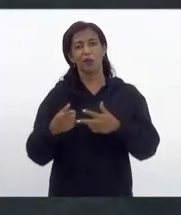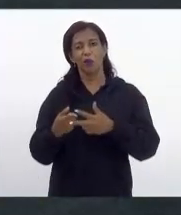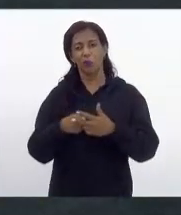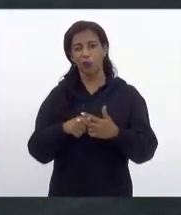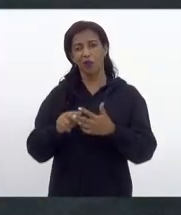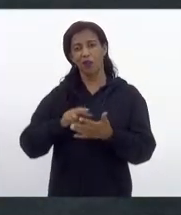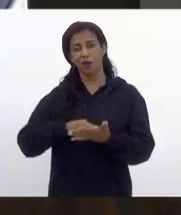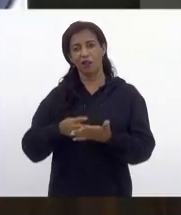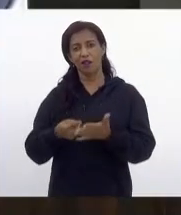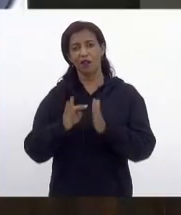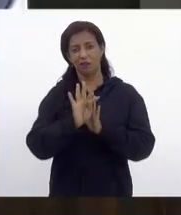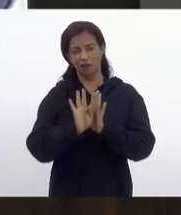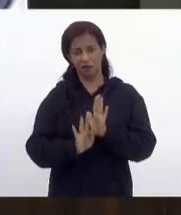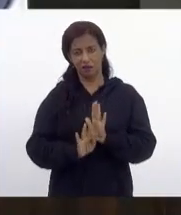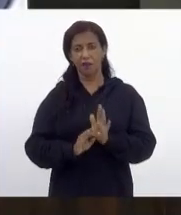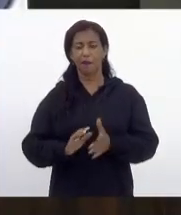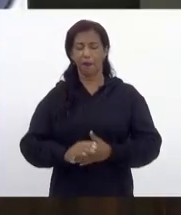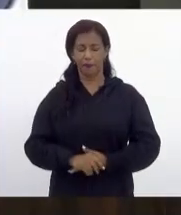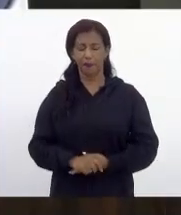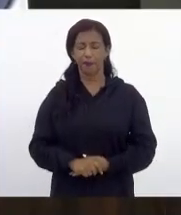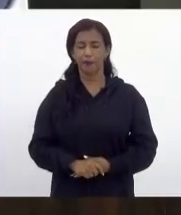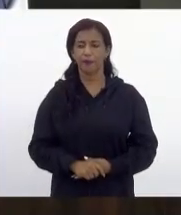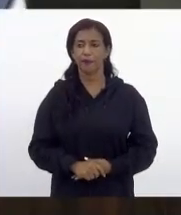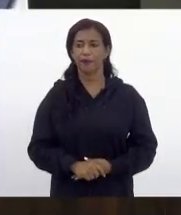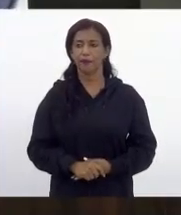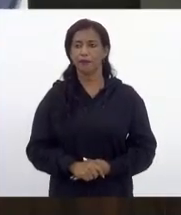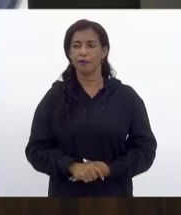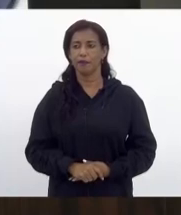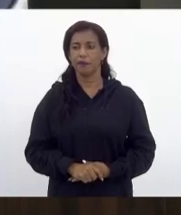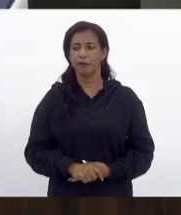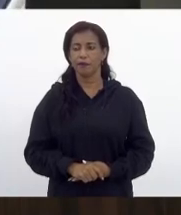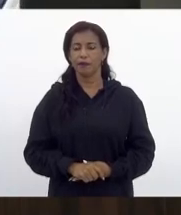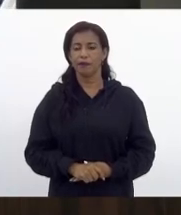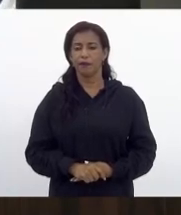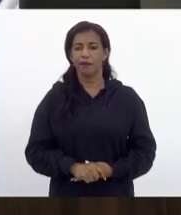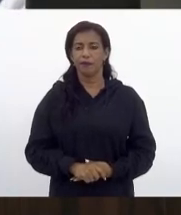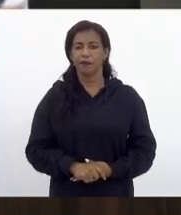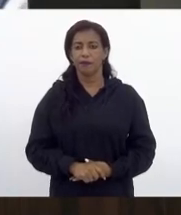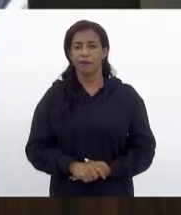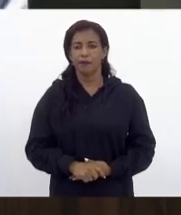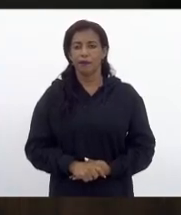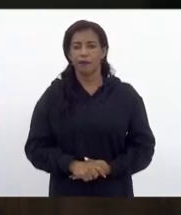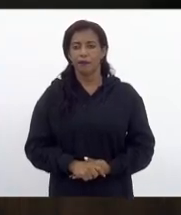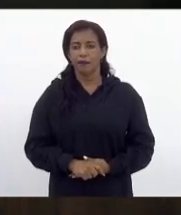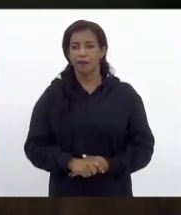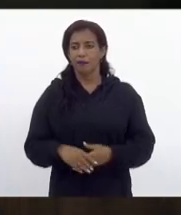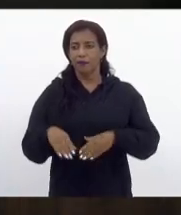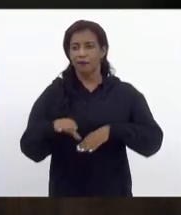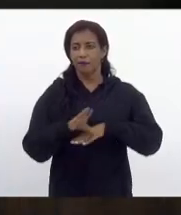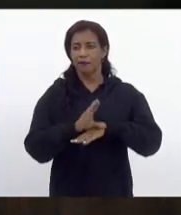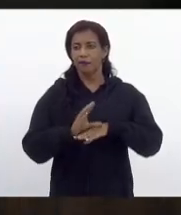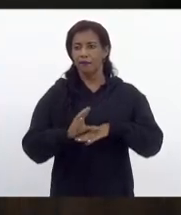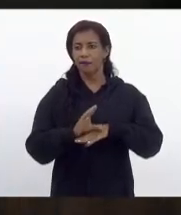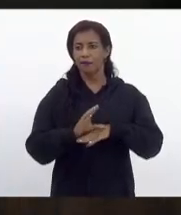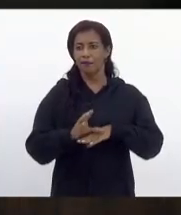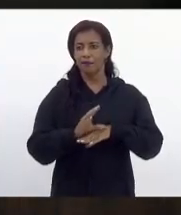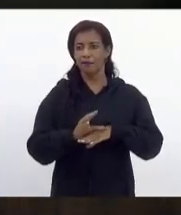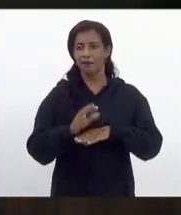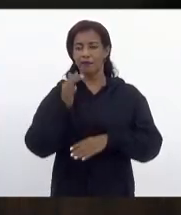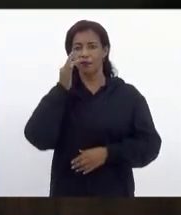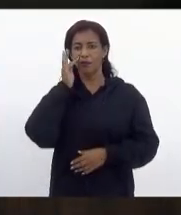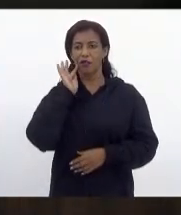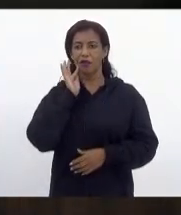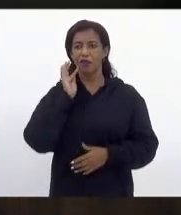adequamos o texto. Ok. Pedindo forma final de redação, senhor presidente. Preferido. Pela Comissão de Educação, deputado Flávio